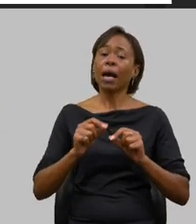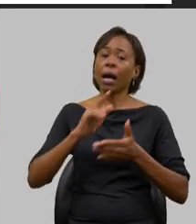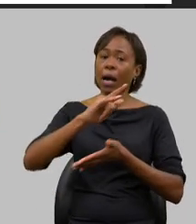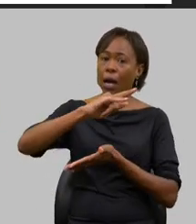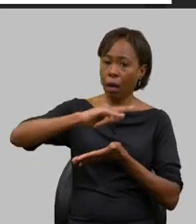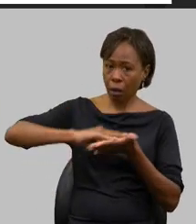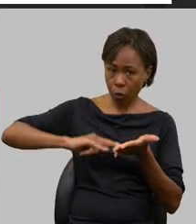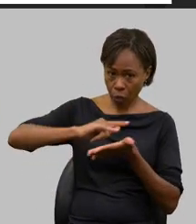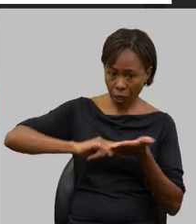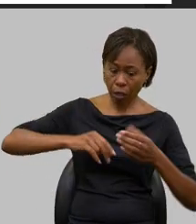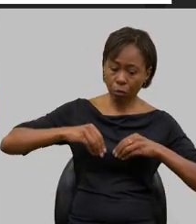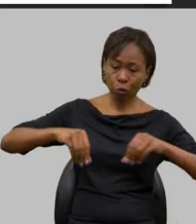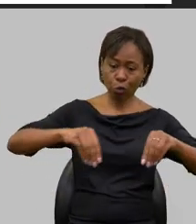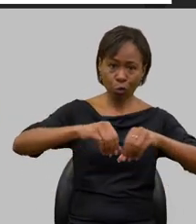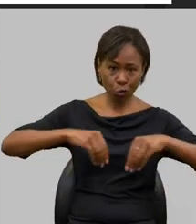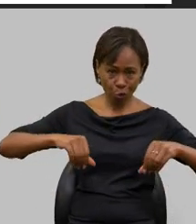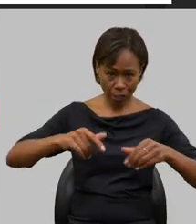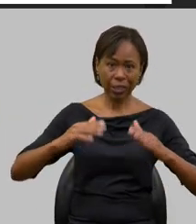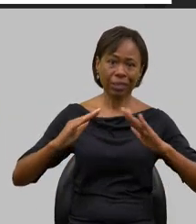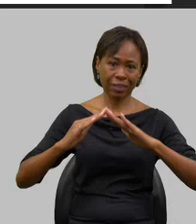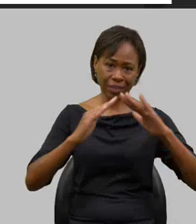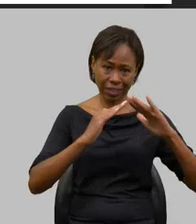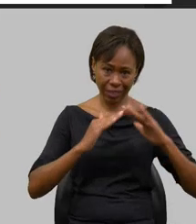Jaíba desses lotes do Digi 1